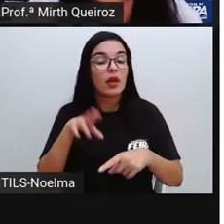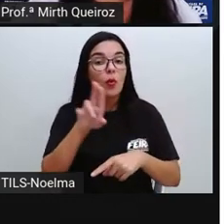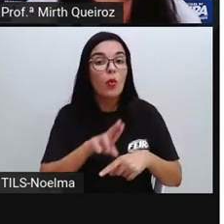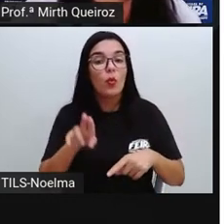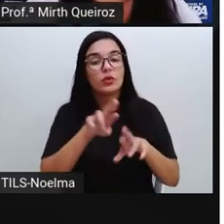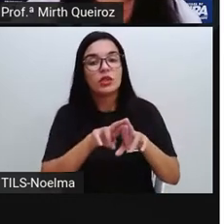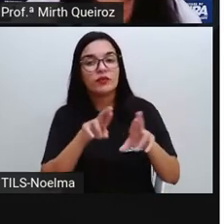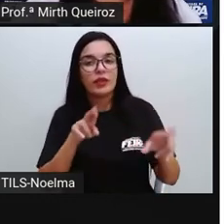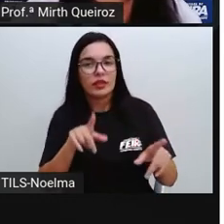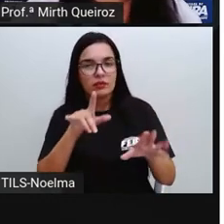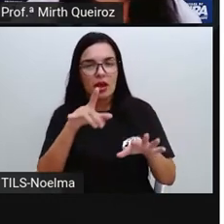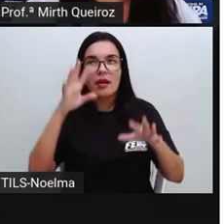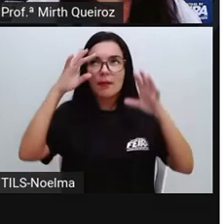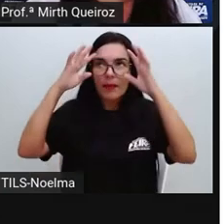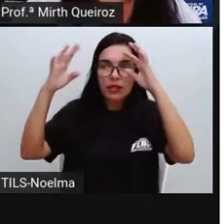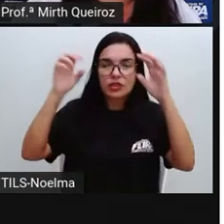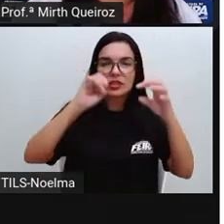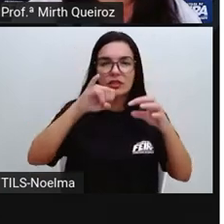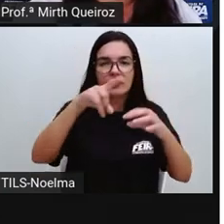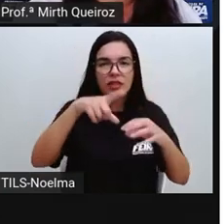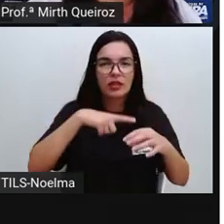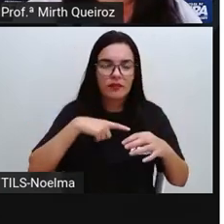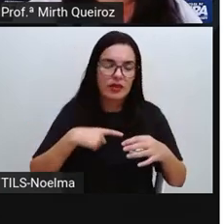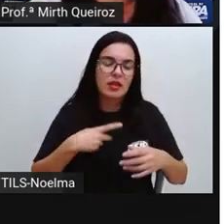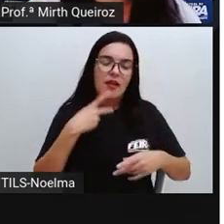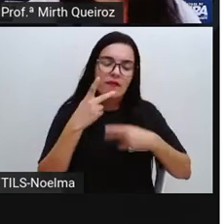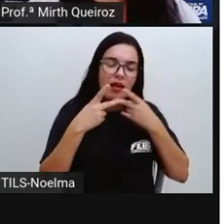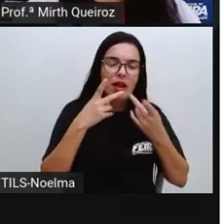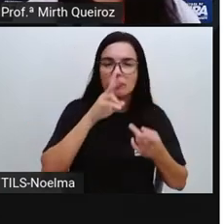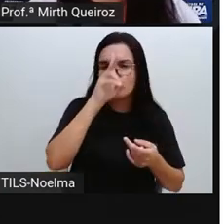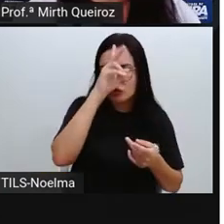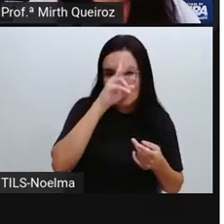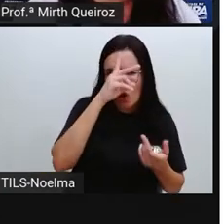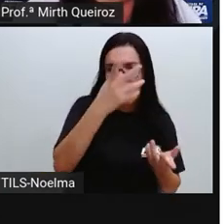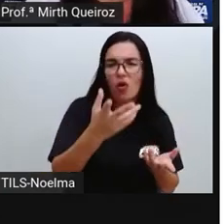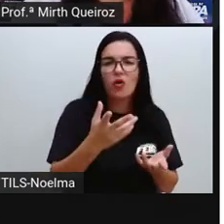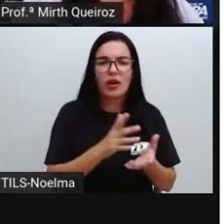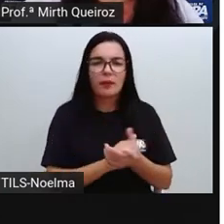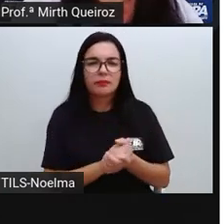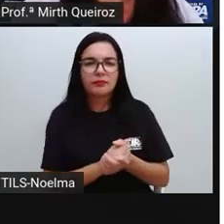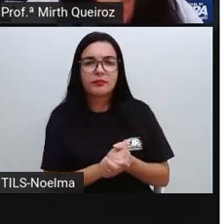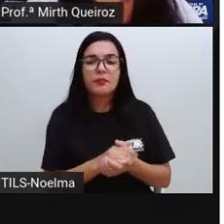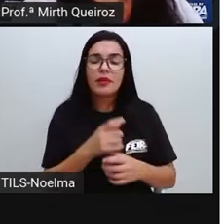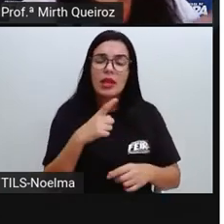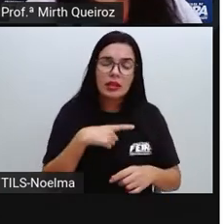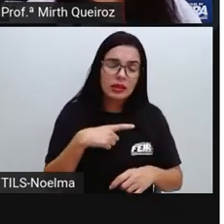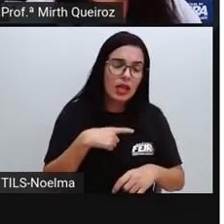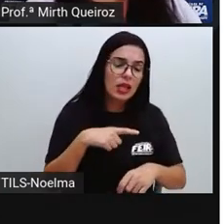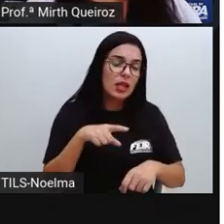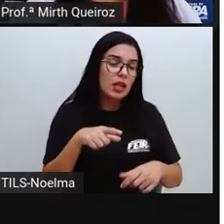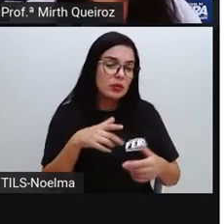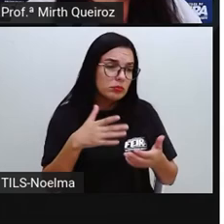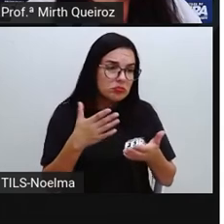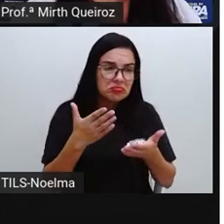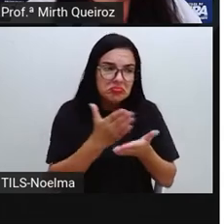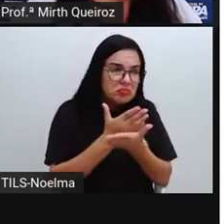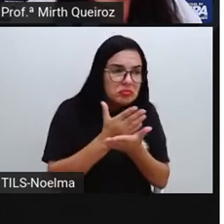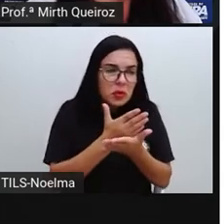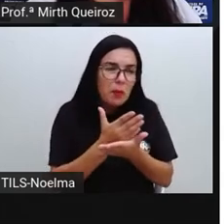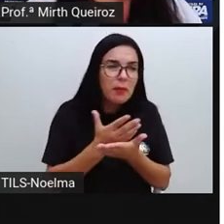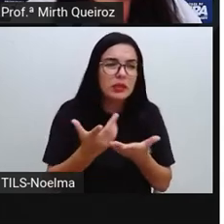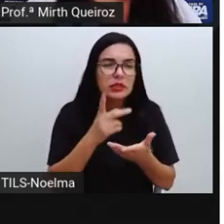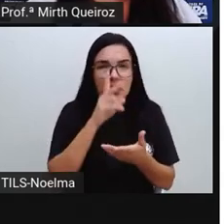Imagina se vocês estivessem aí contando uma história que foi sugerida pela sua professora, né? E no meio da história surgisse uma dúvida.